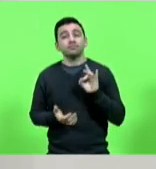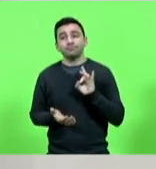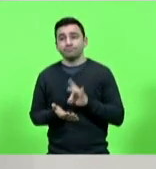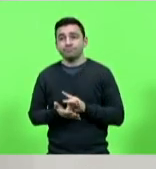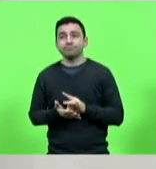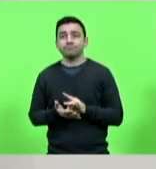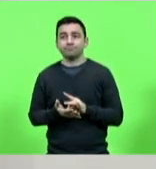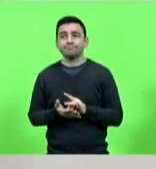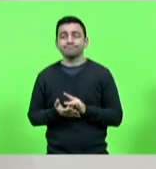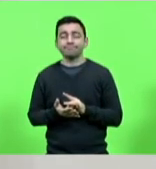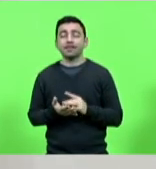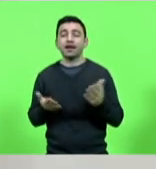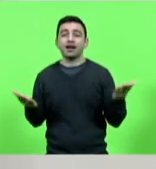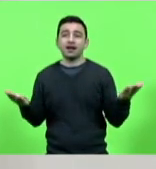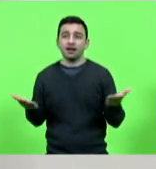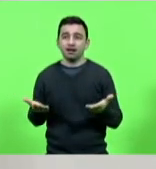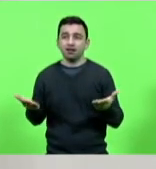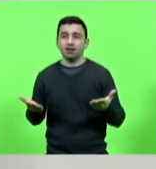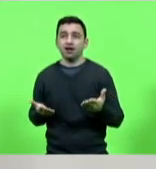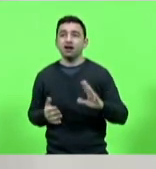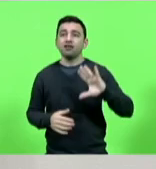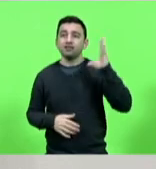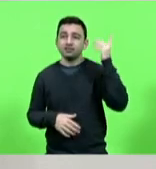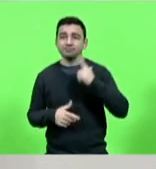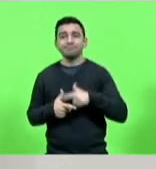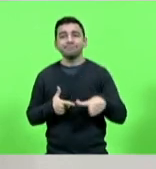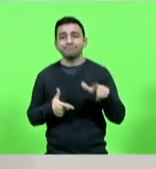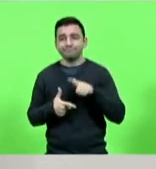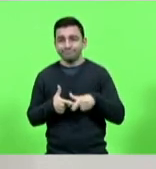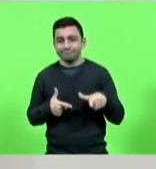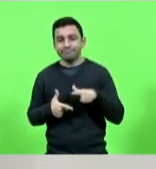diante dessa situação caótica.